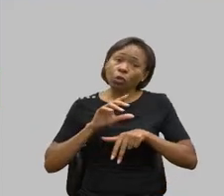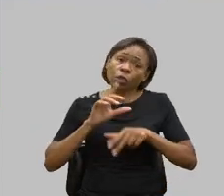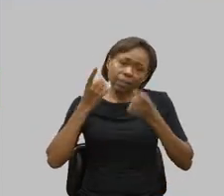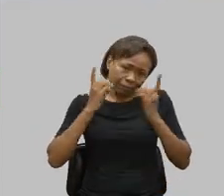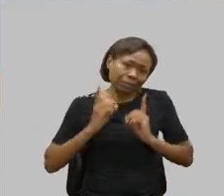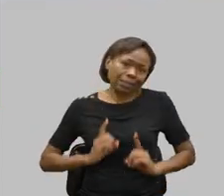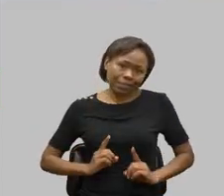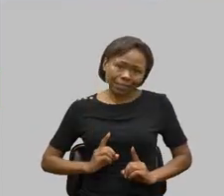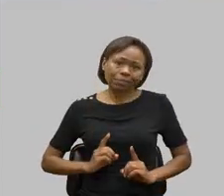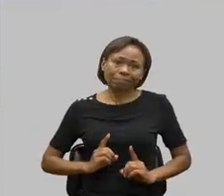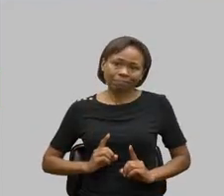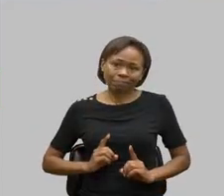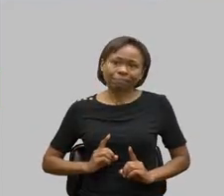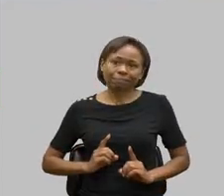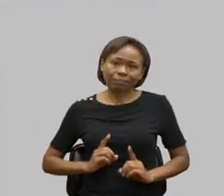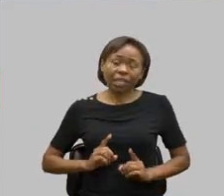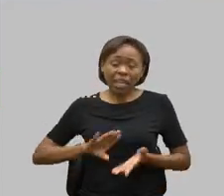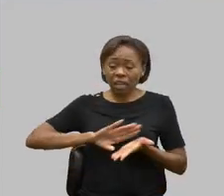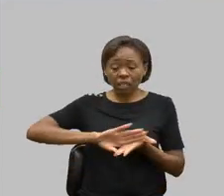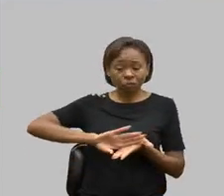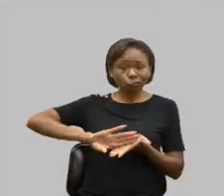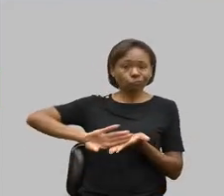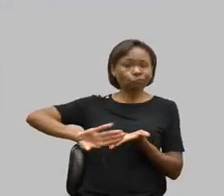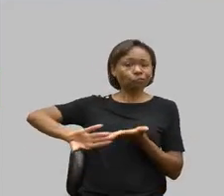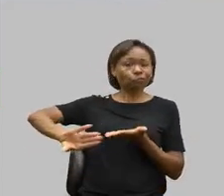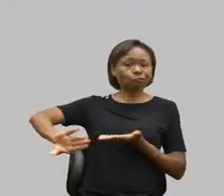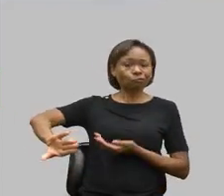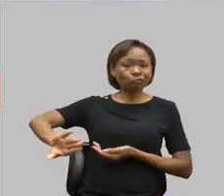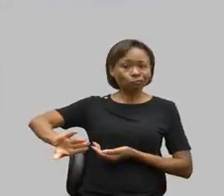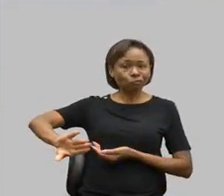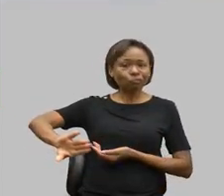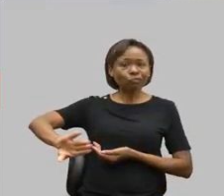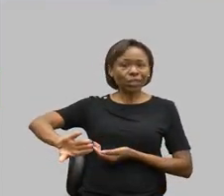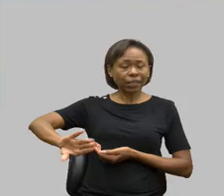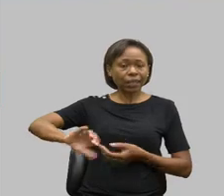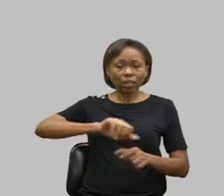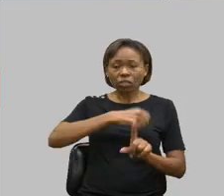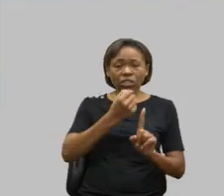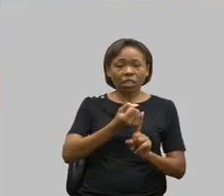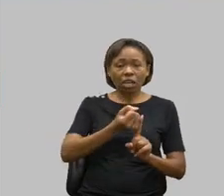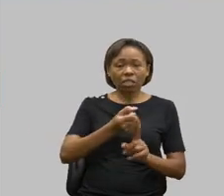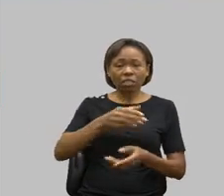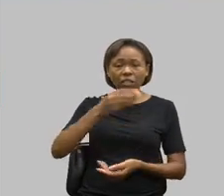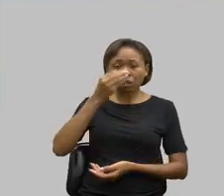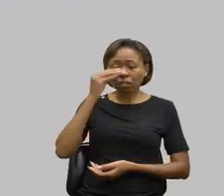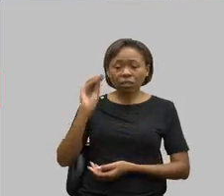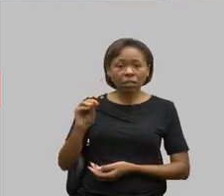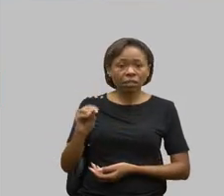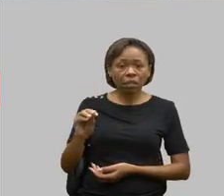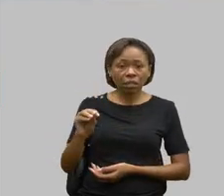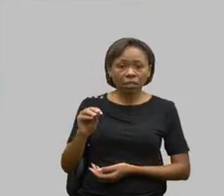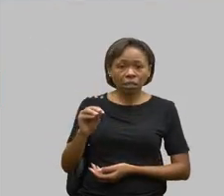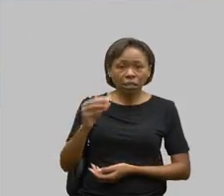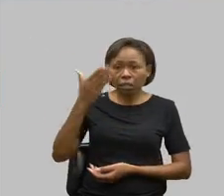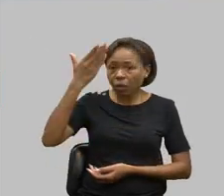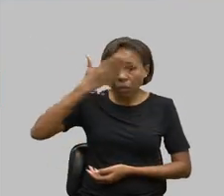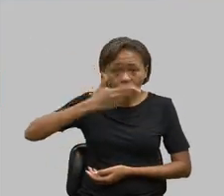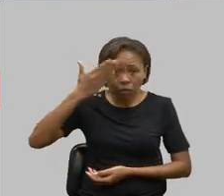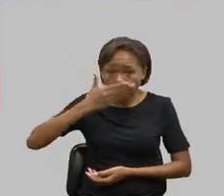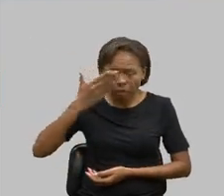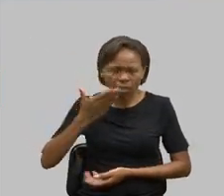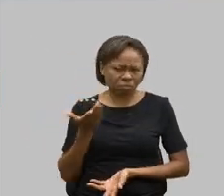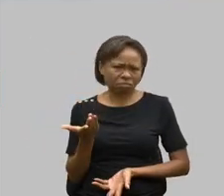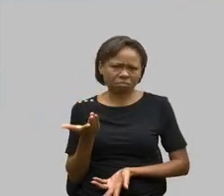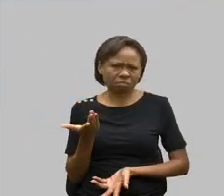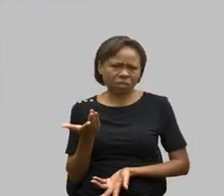Estão aí marginalizados da sociedade. Estão esquecidos. nós não enxergamos isso na rua, esse número tão